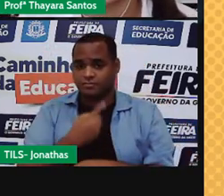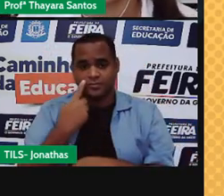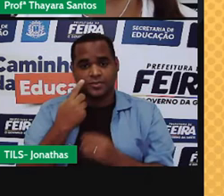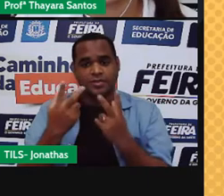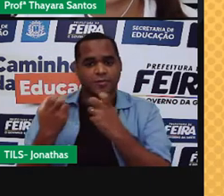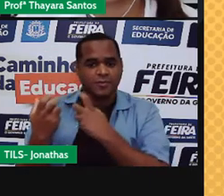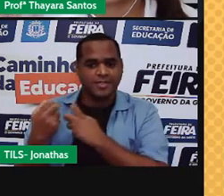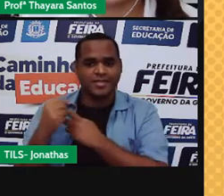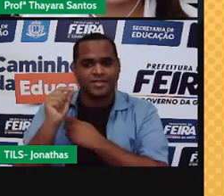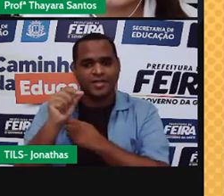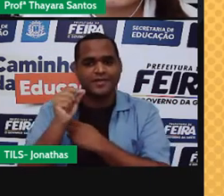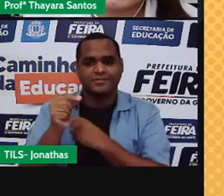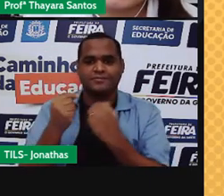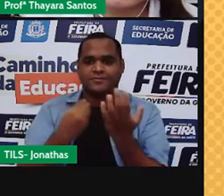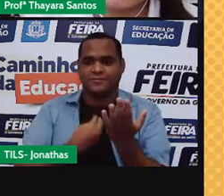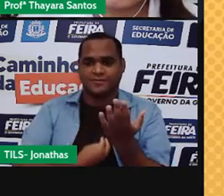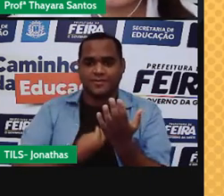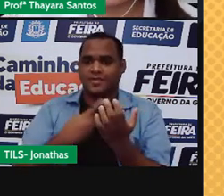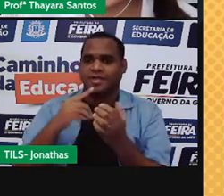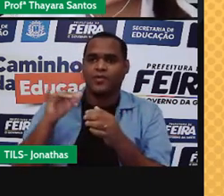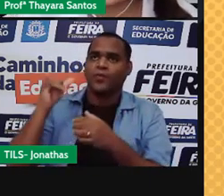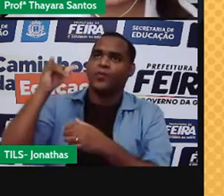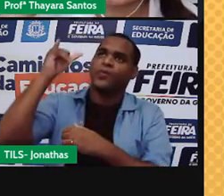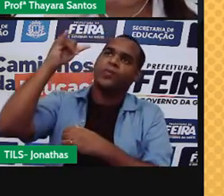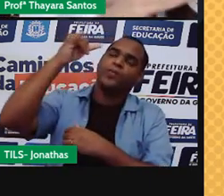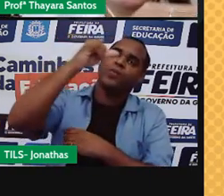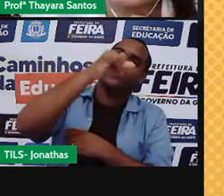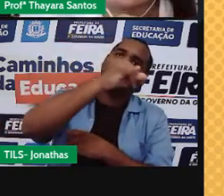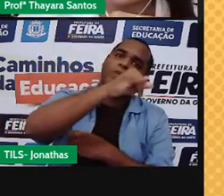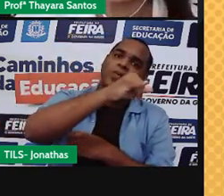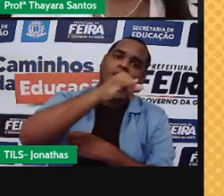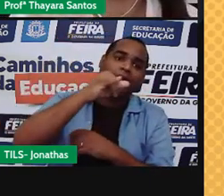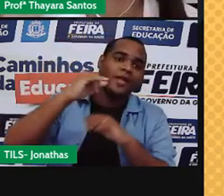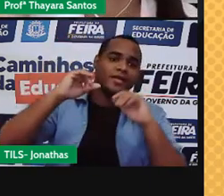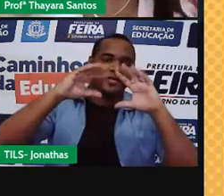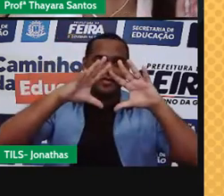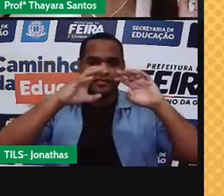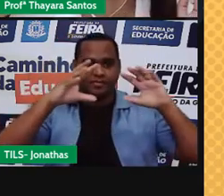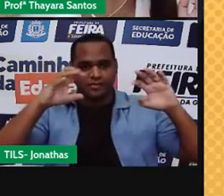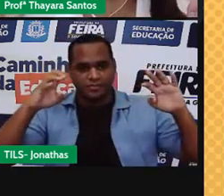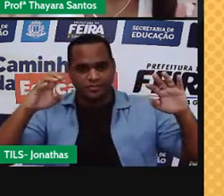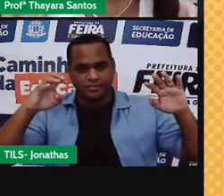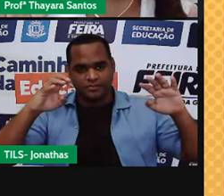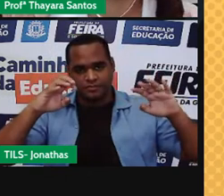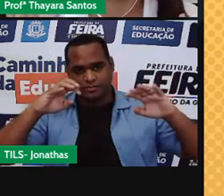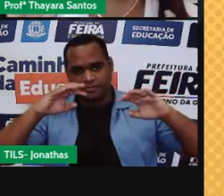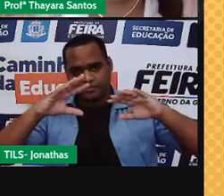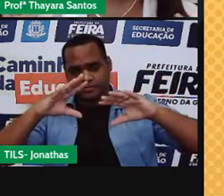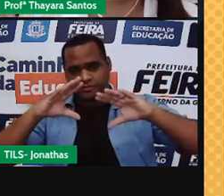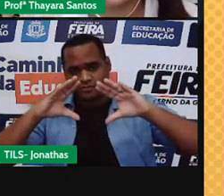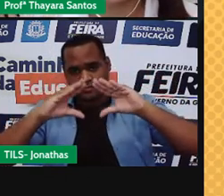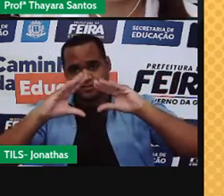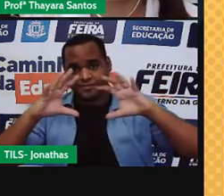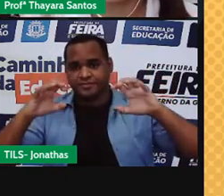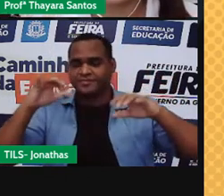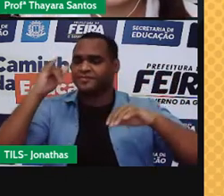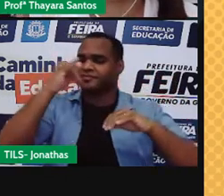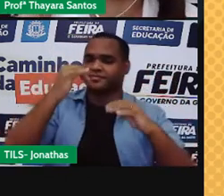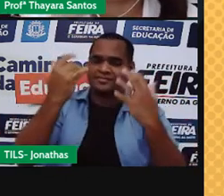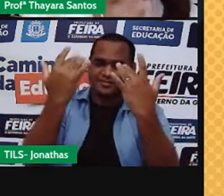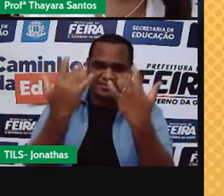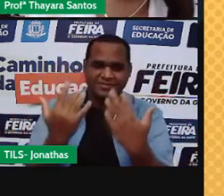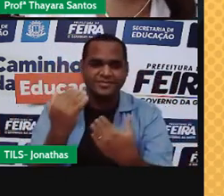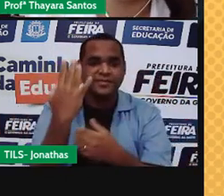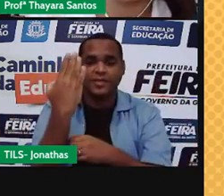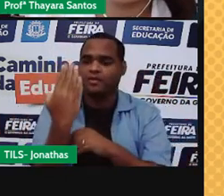andar de avião, mas quem já andou de avião, quando passa dentro de uma nuvem, a janelinha do avião fica molhada. Por quê?